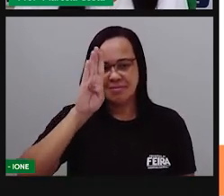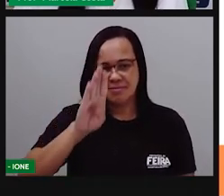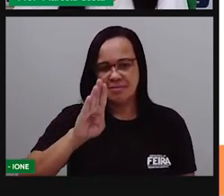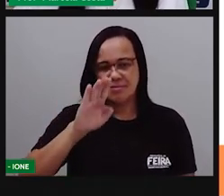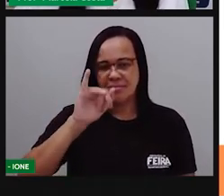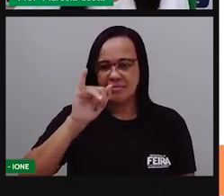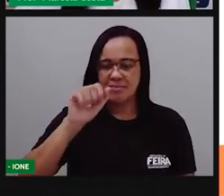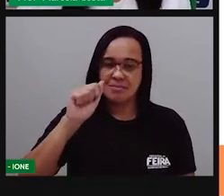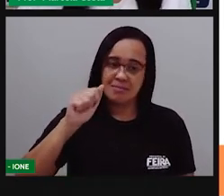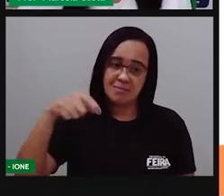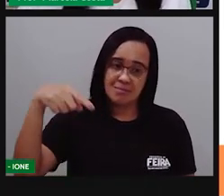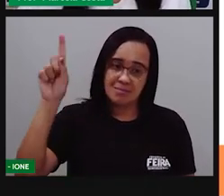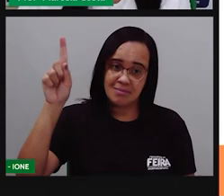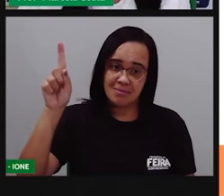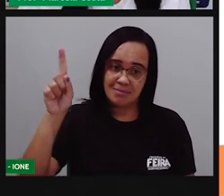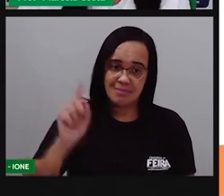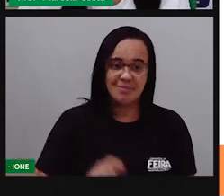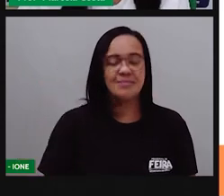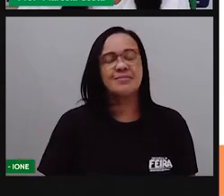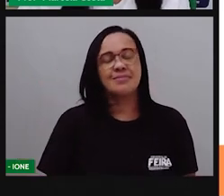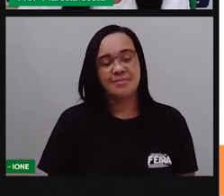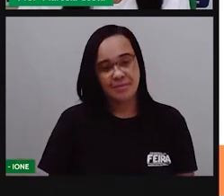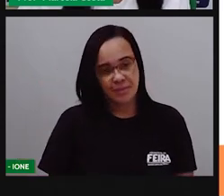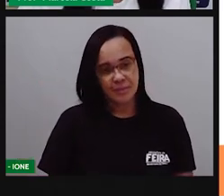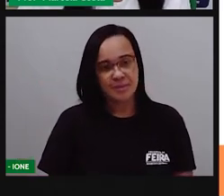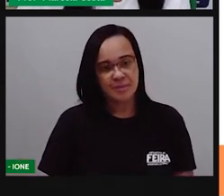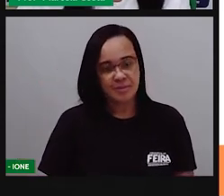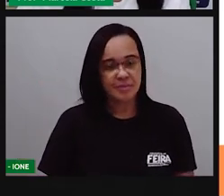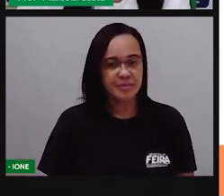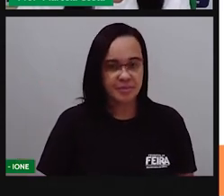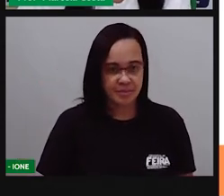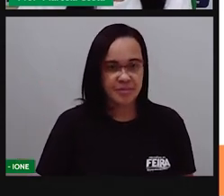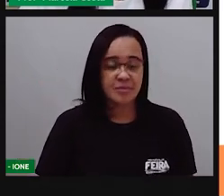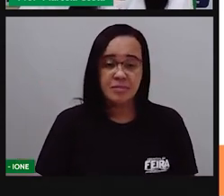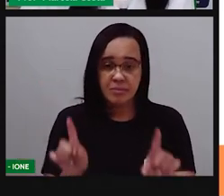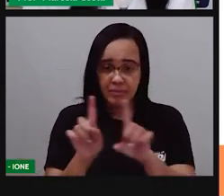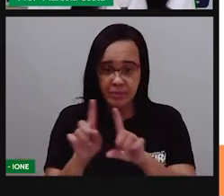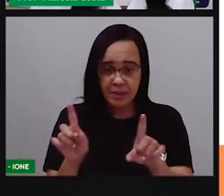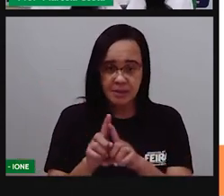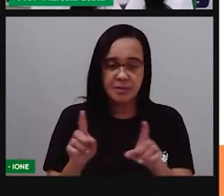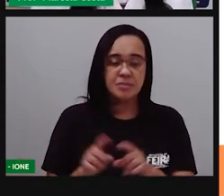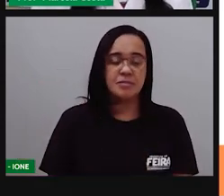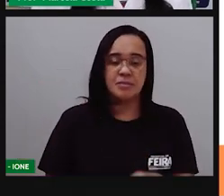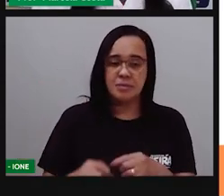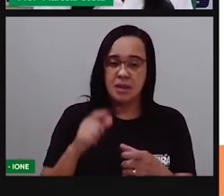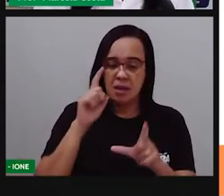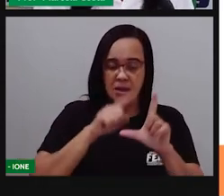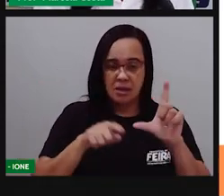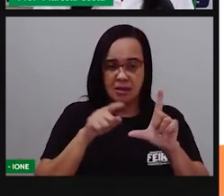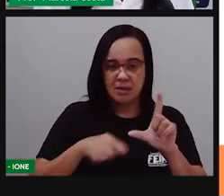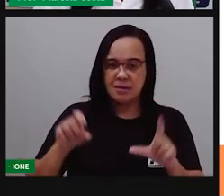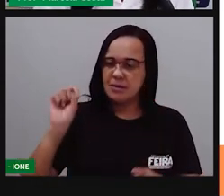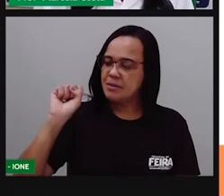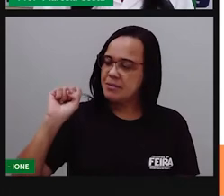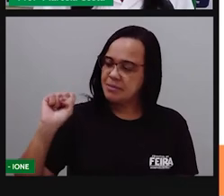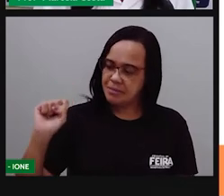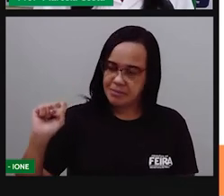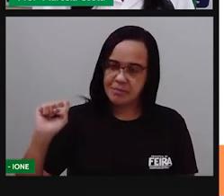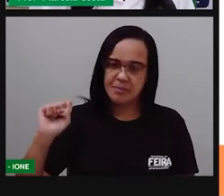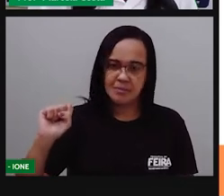Sábio. Sábio. Sábio. Também iniciado pela letra C.